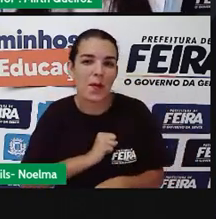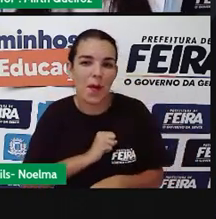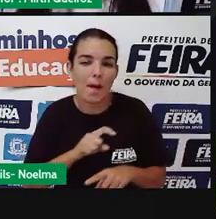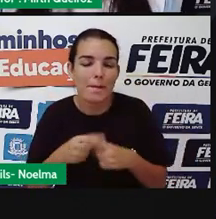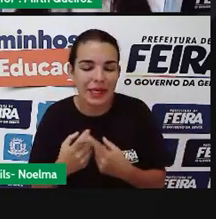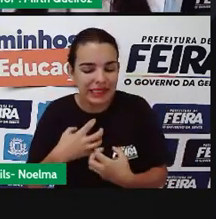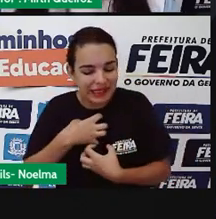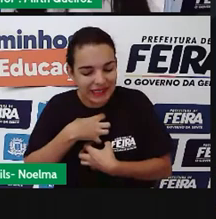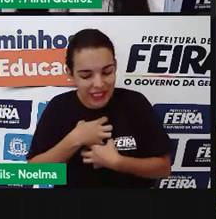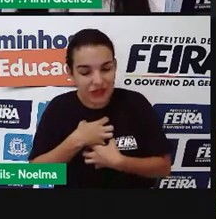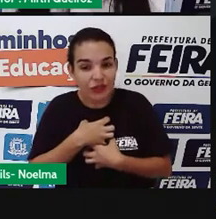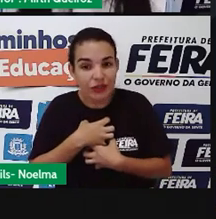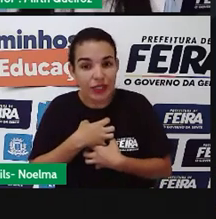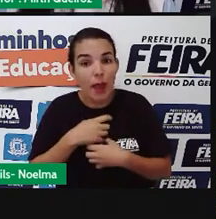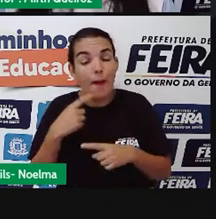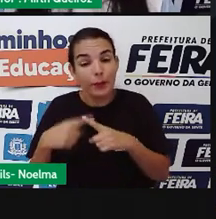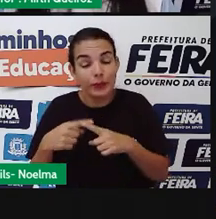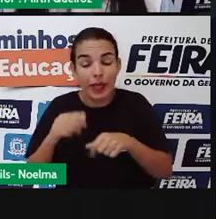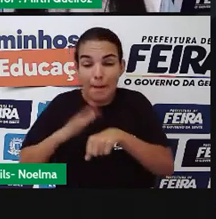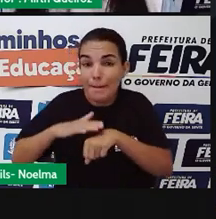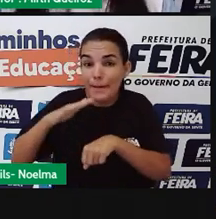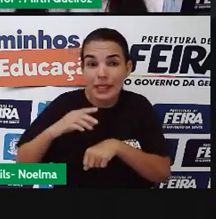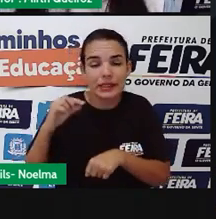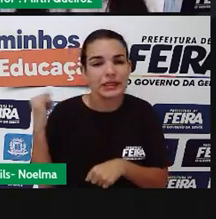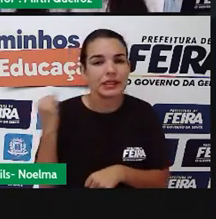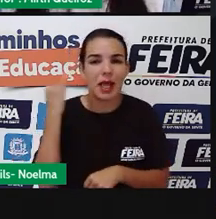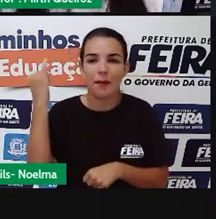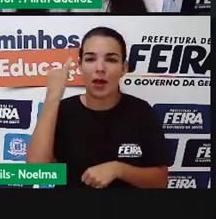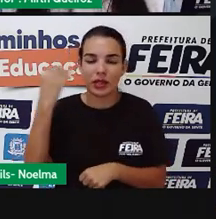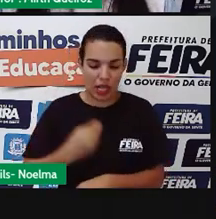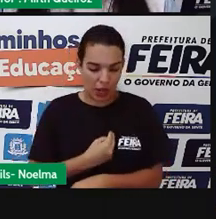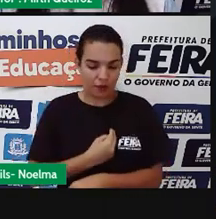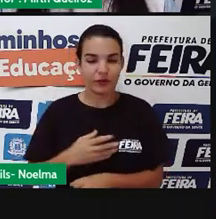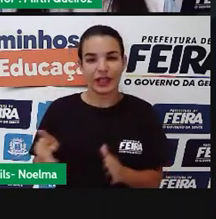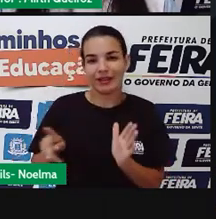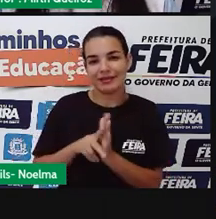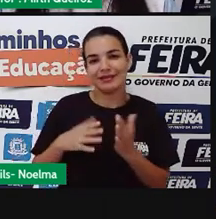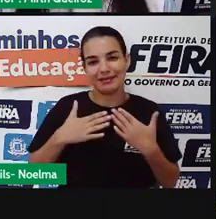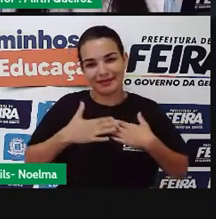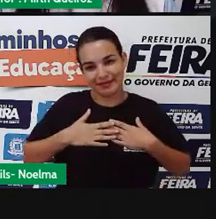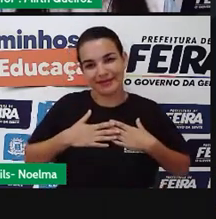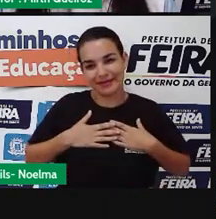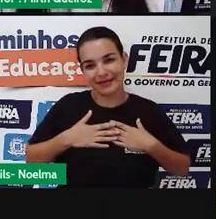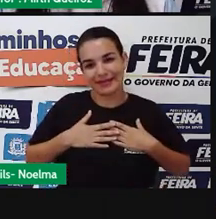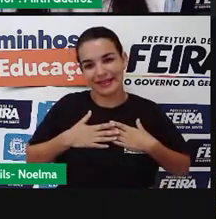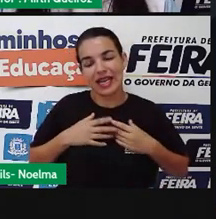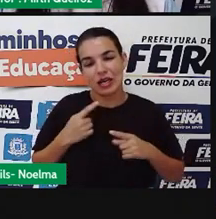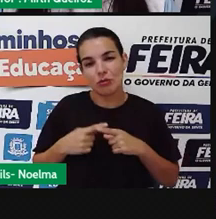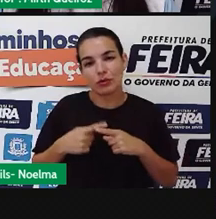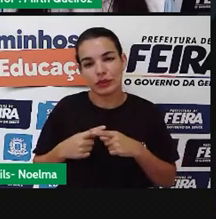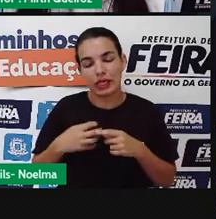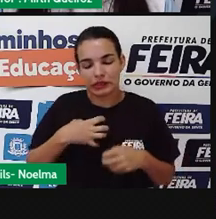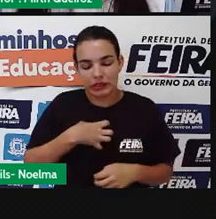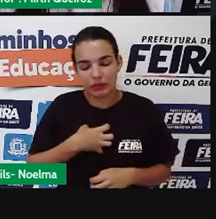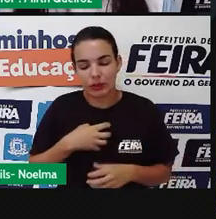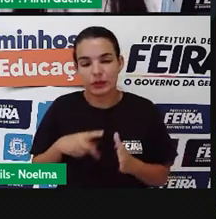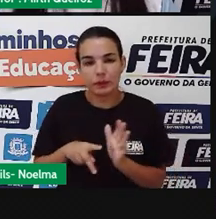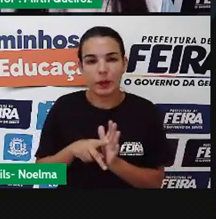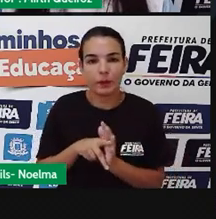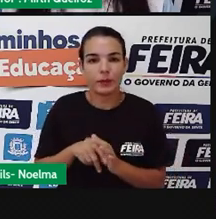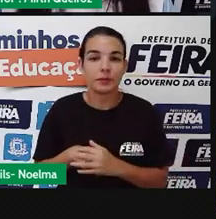vida da gente. E que a gente só vê com o nosso coração, né? Que é através aí dos nossos próprios sentimentos.